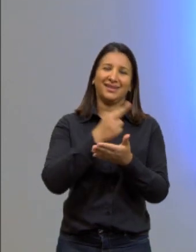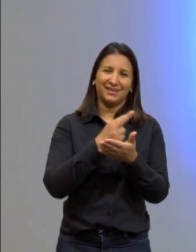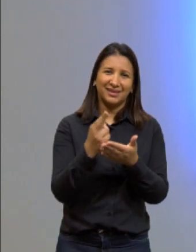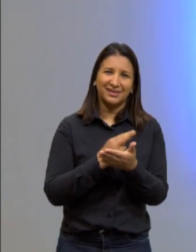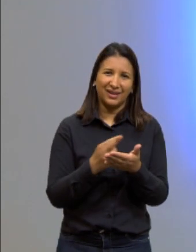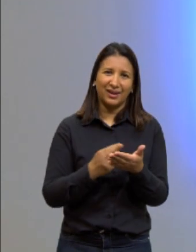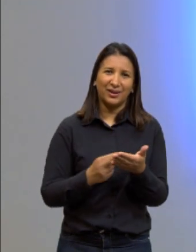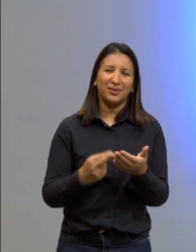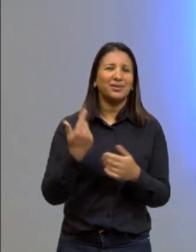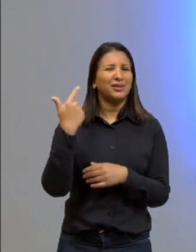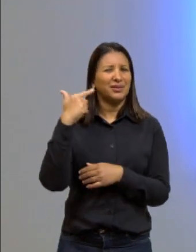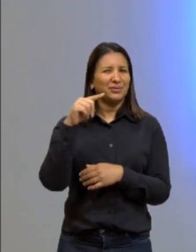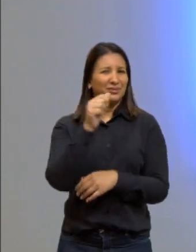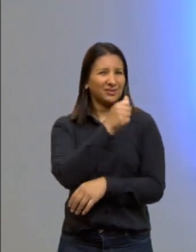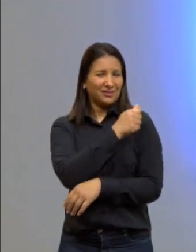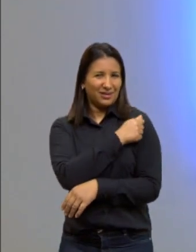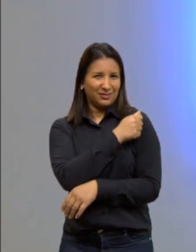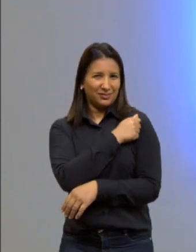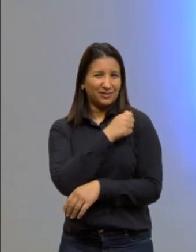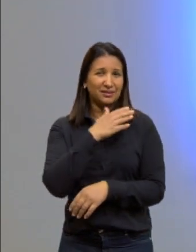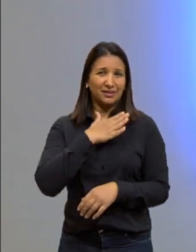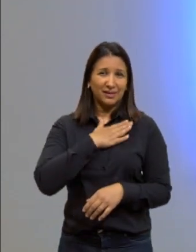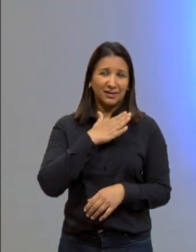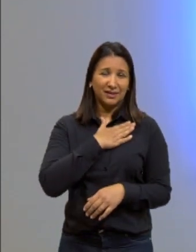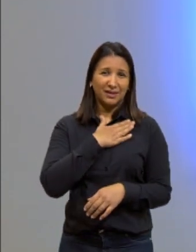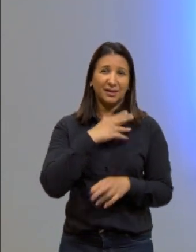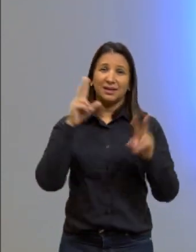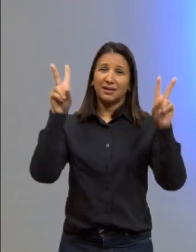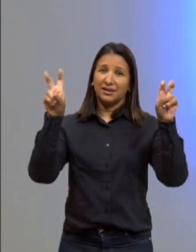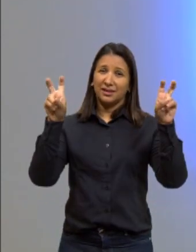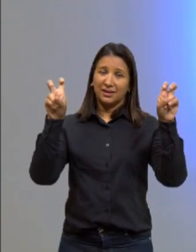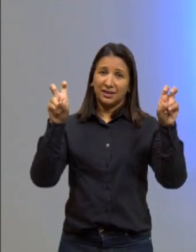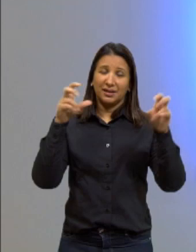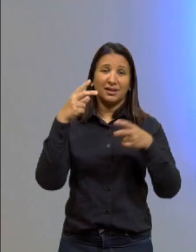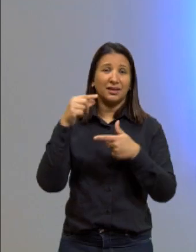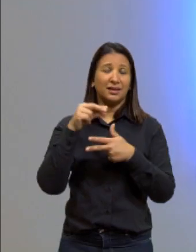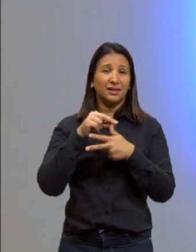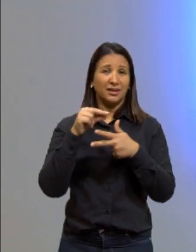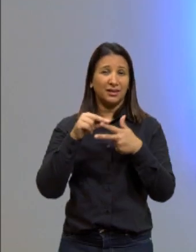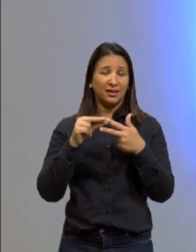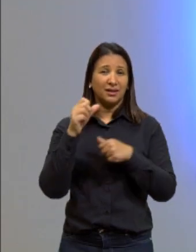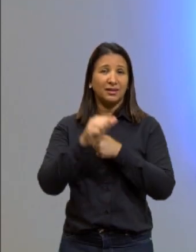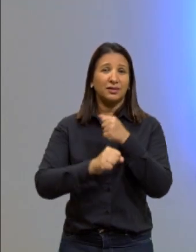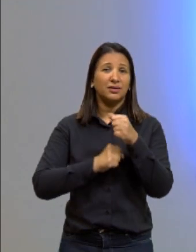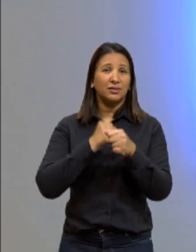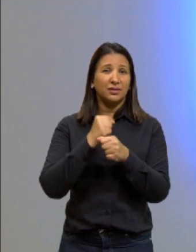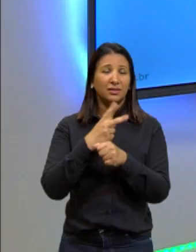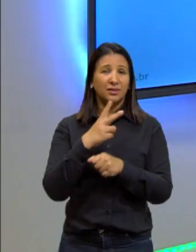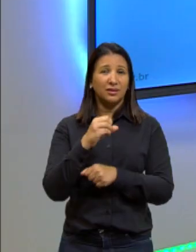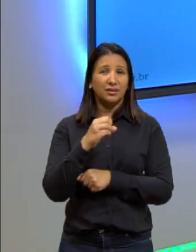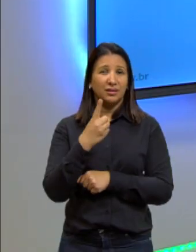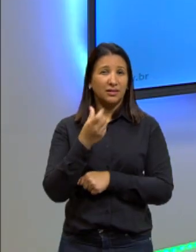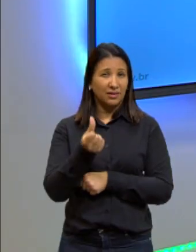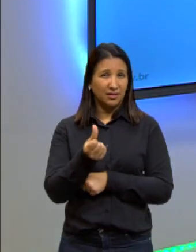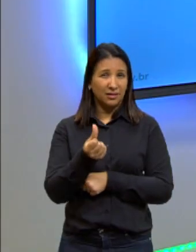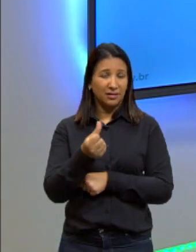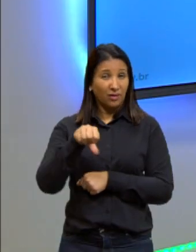de outra aluna minha sobre o tema do Enem de 2019. Lembram qual era?